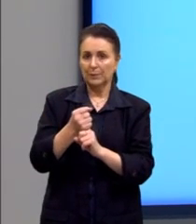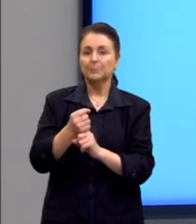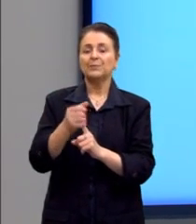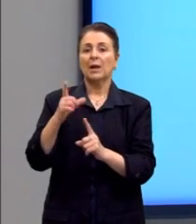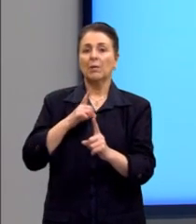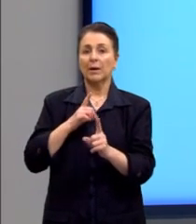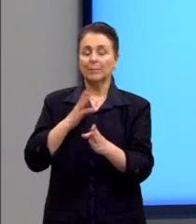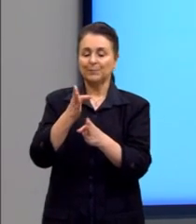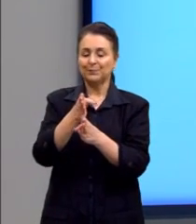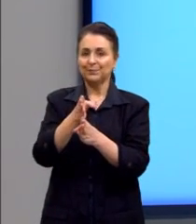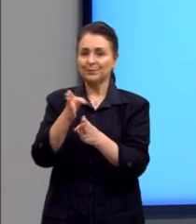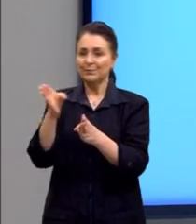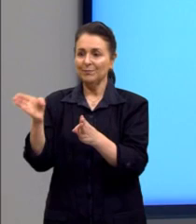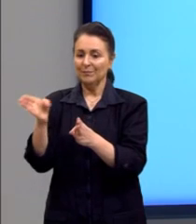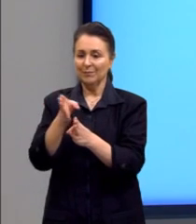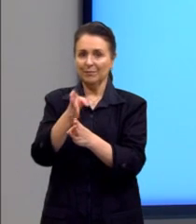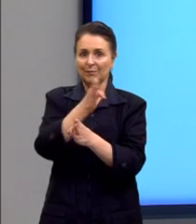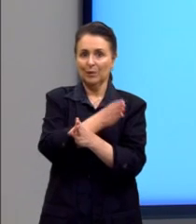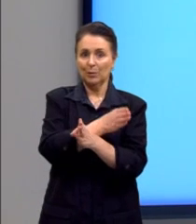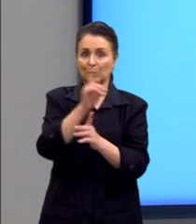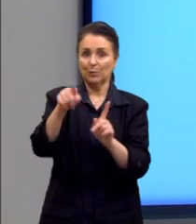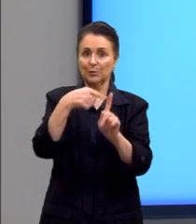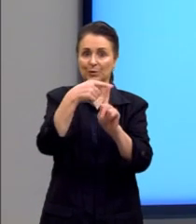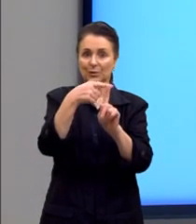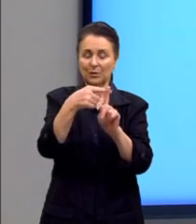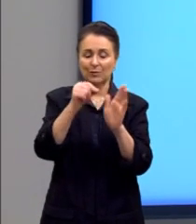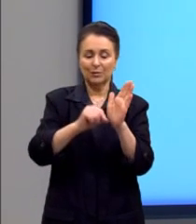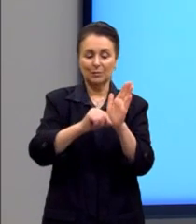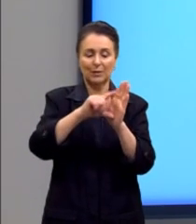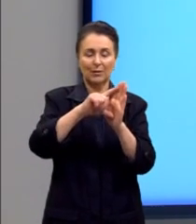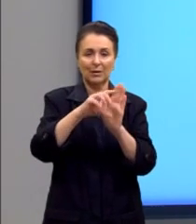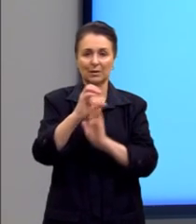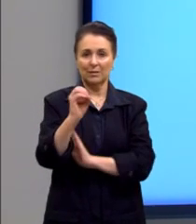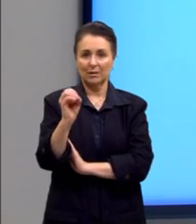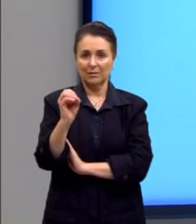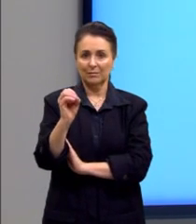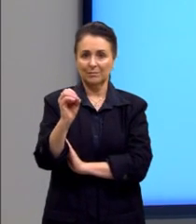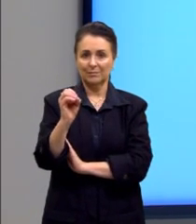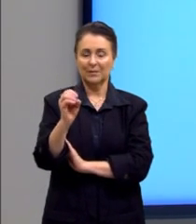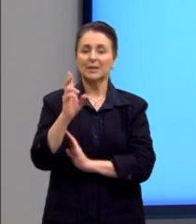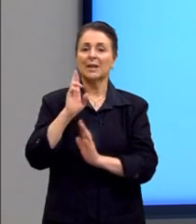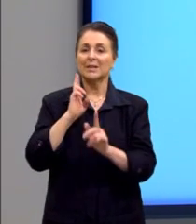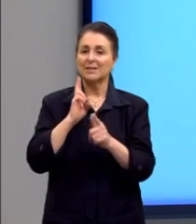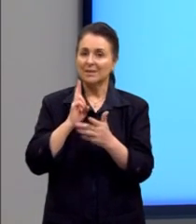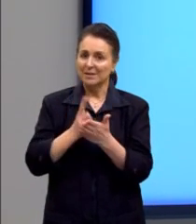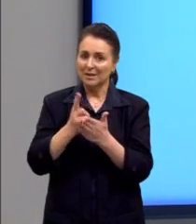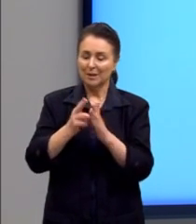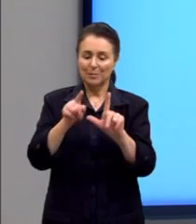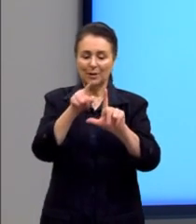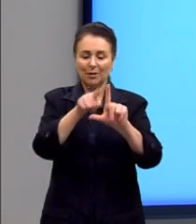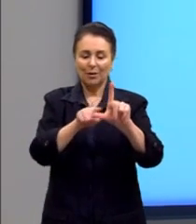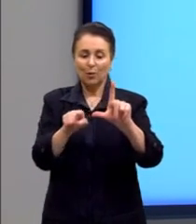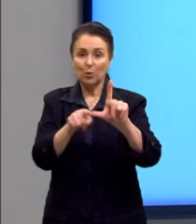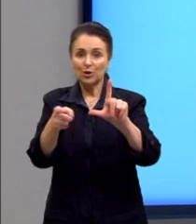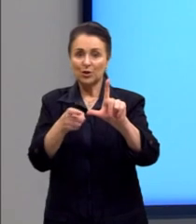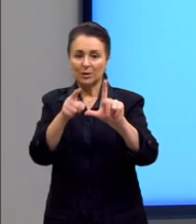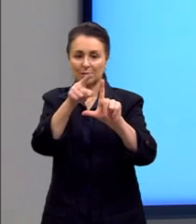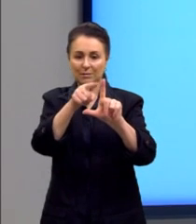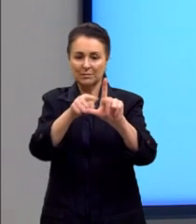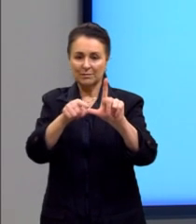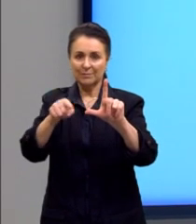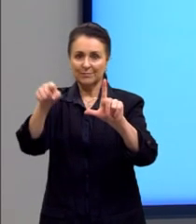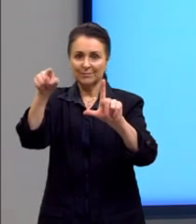positivos e maiores que zero. Então, vai estar sempre acima do eixo x. O gráfico da função